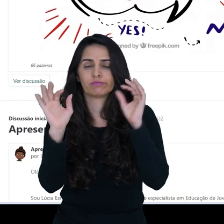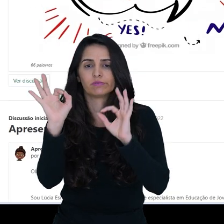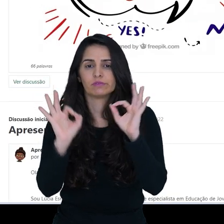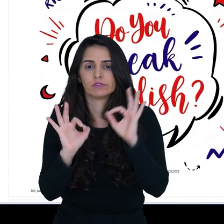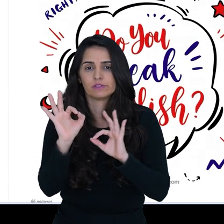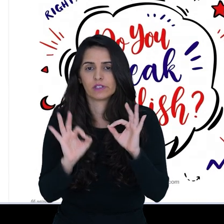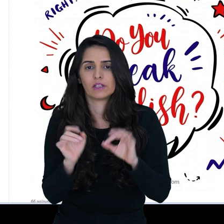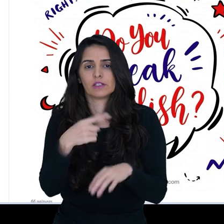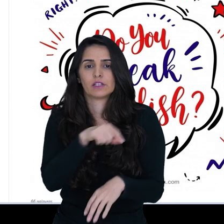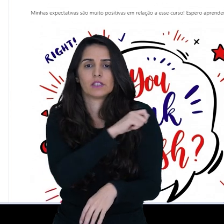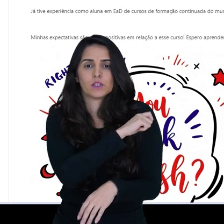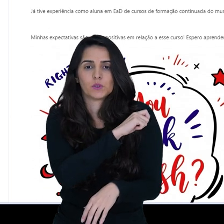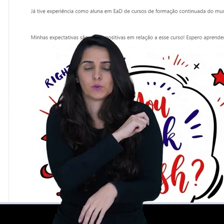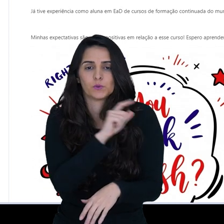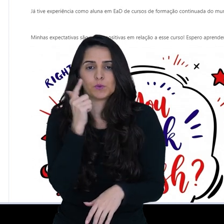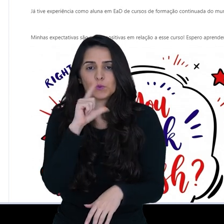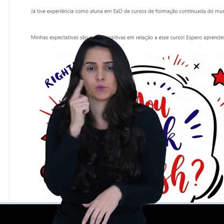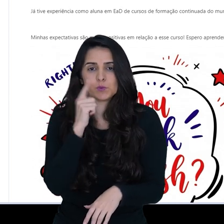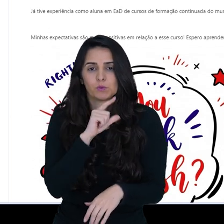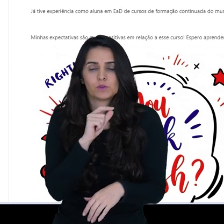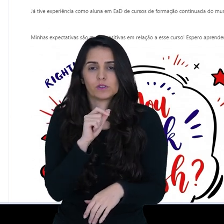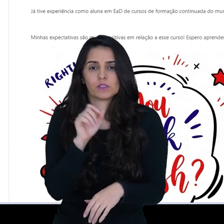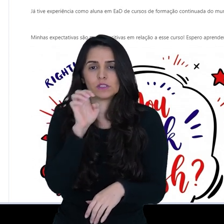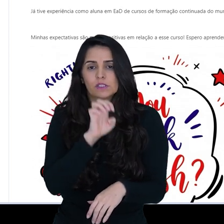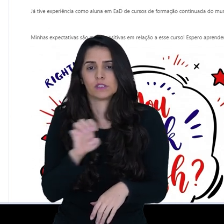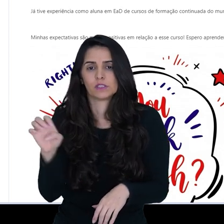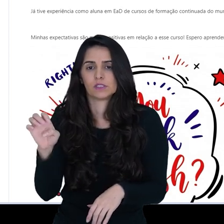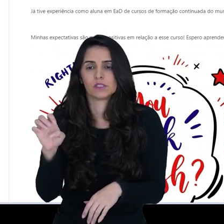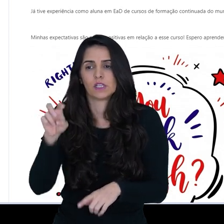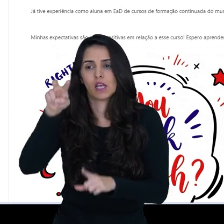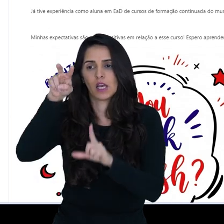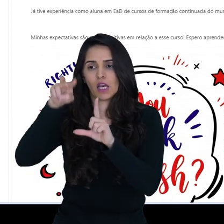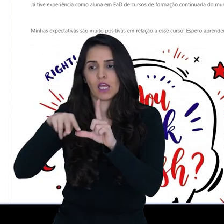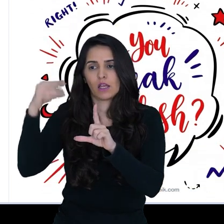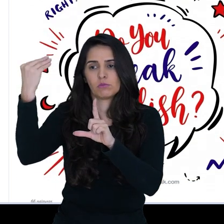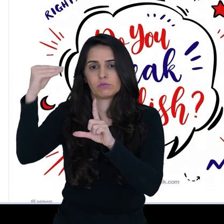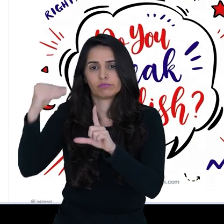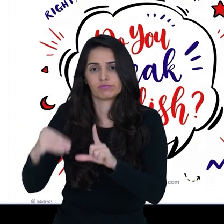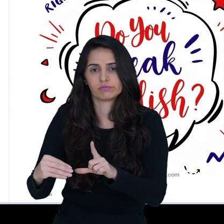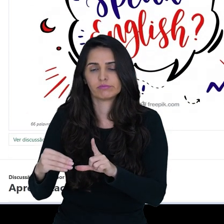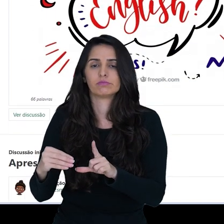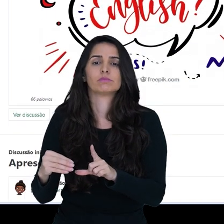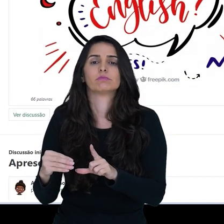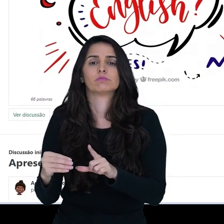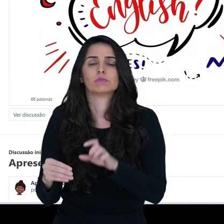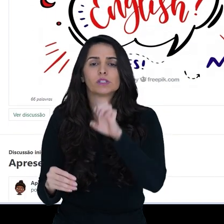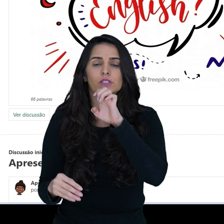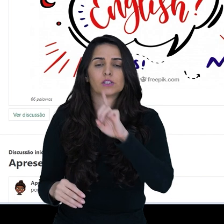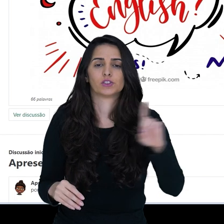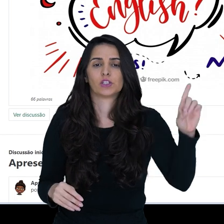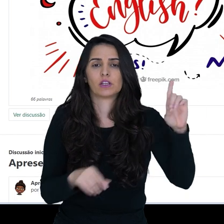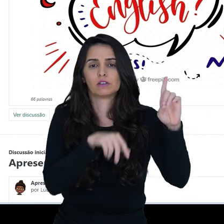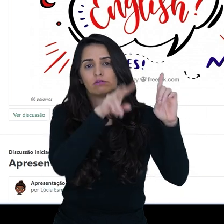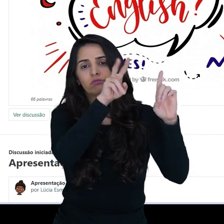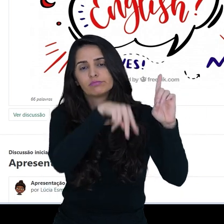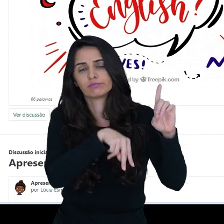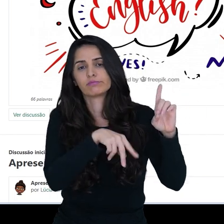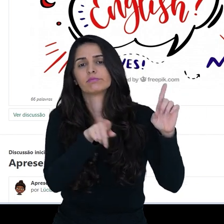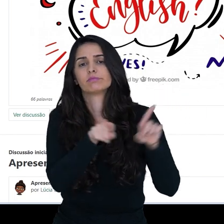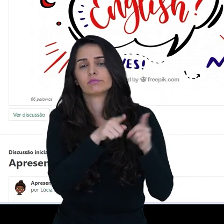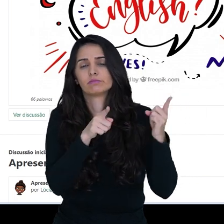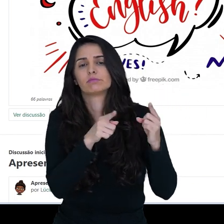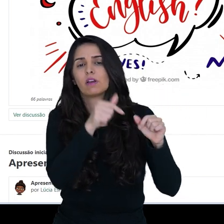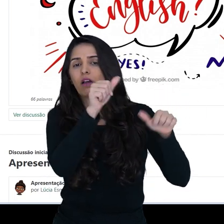organizadas por estudantes e aí eu consigo, aqui na esquerda, ler as postagens de cada aluno e aqui na